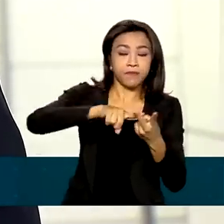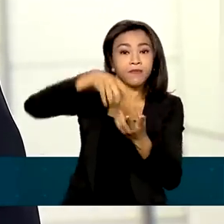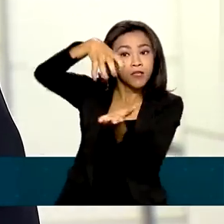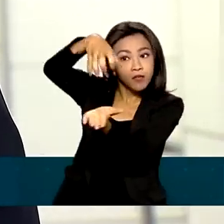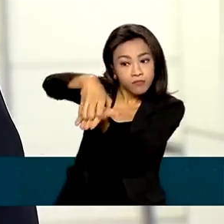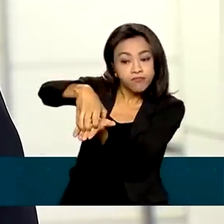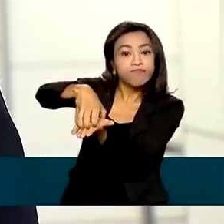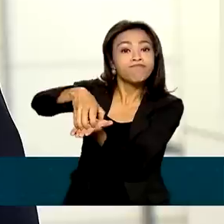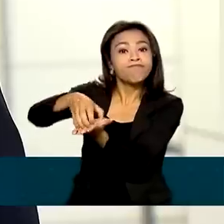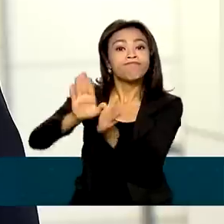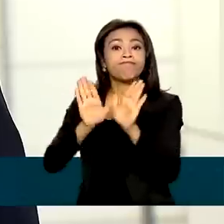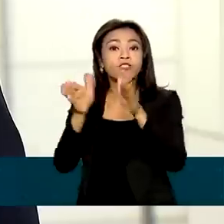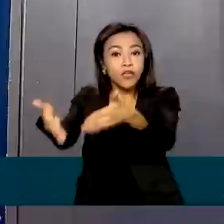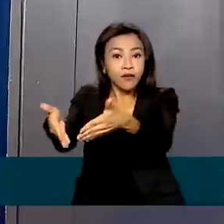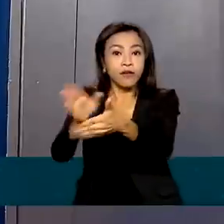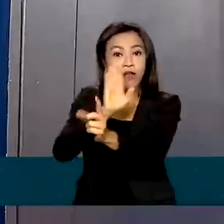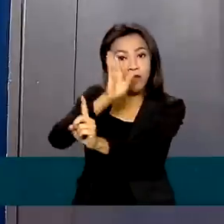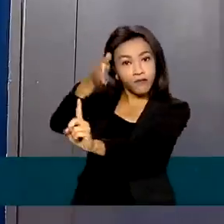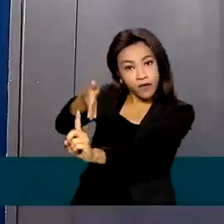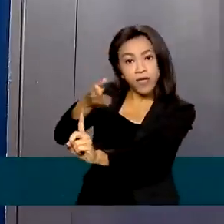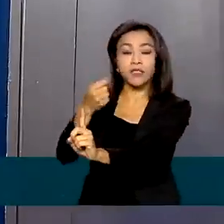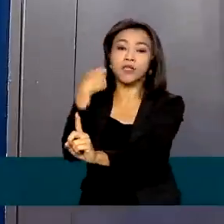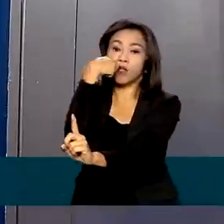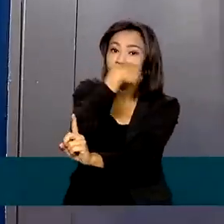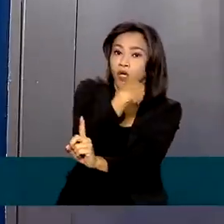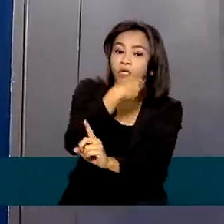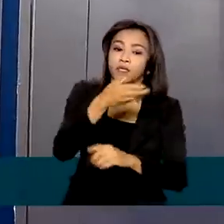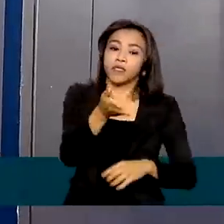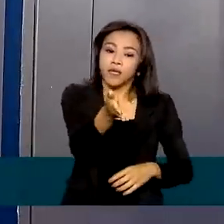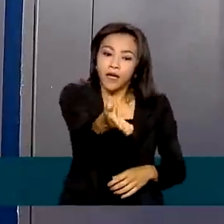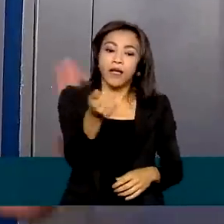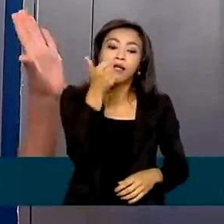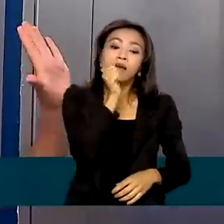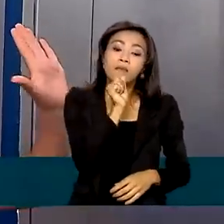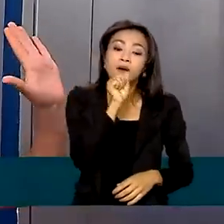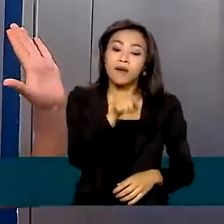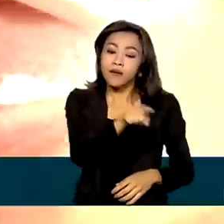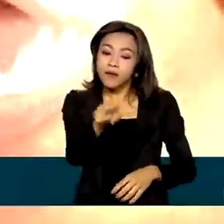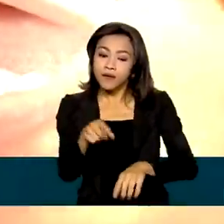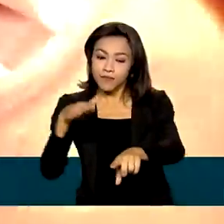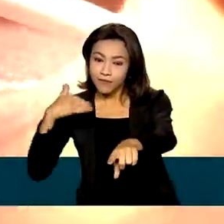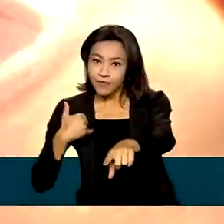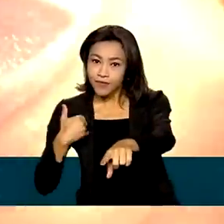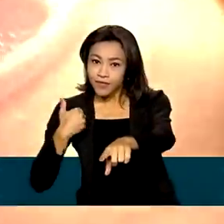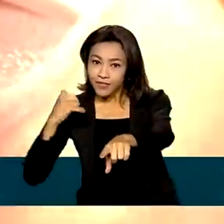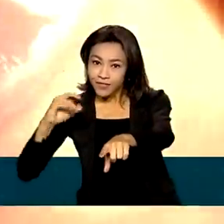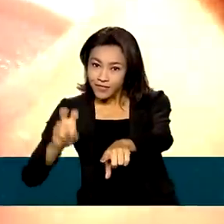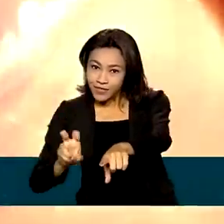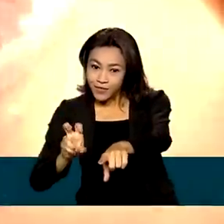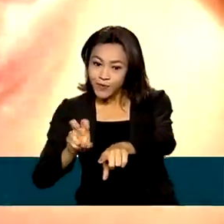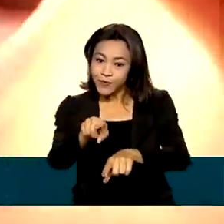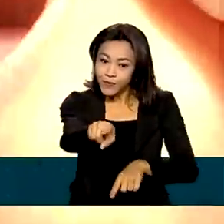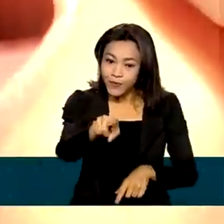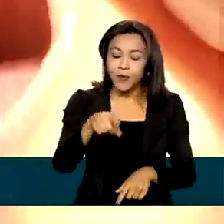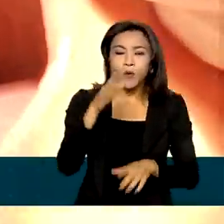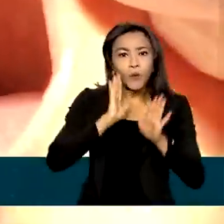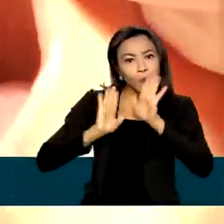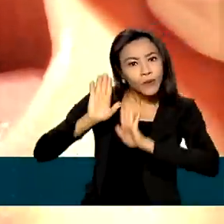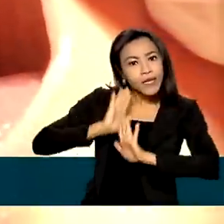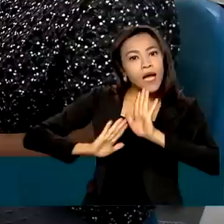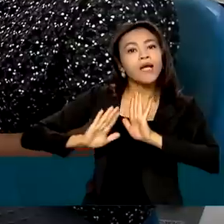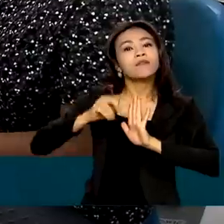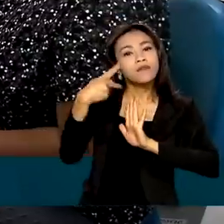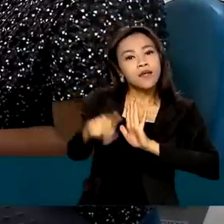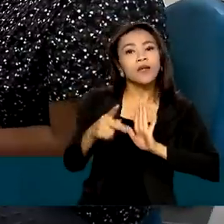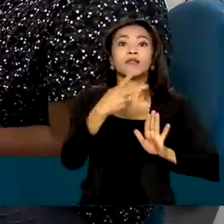odontológicas e hospitais. A Fernanda é mãe da Gabriela, de 5 anos. O cuidado com a saúde bucal dela e da